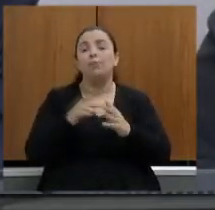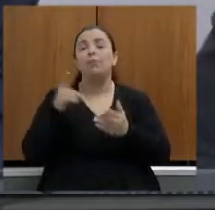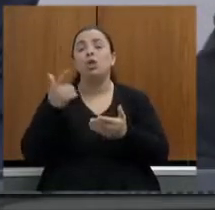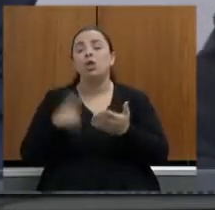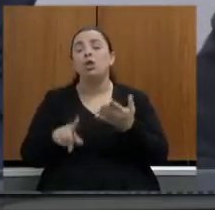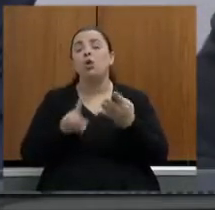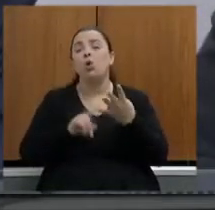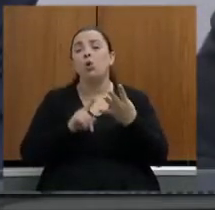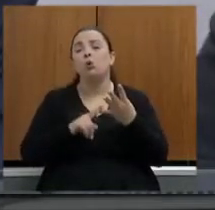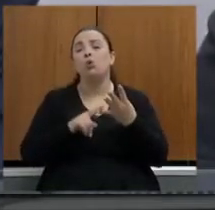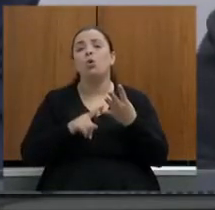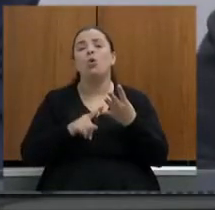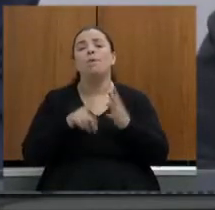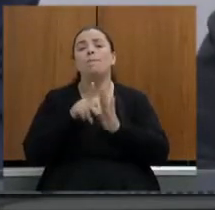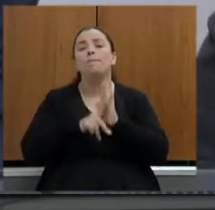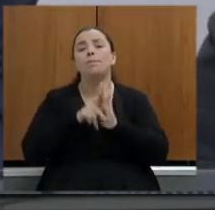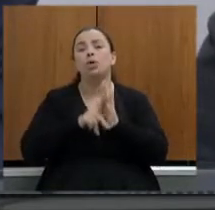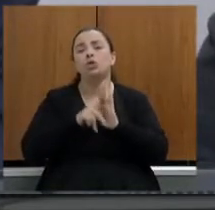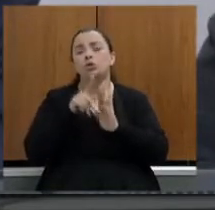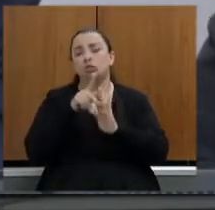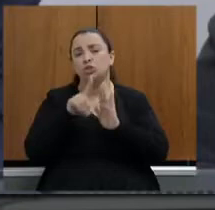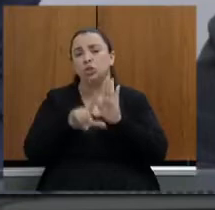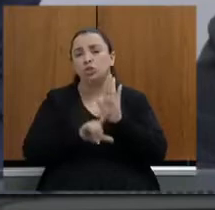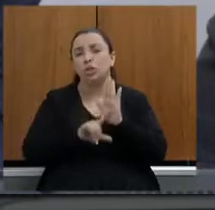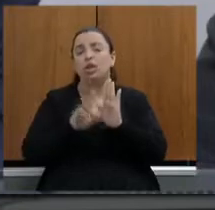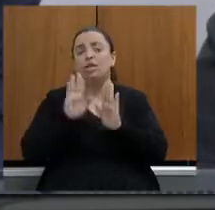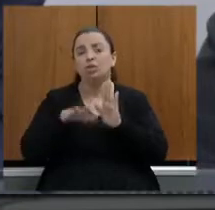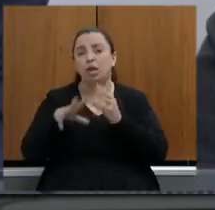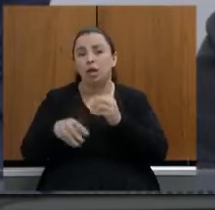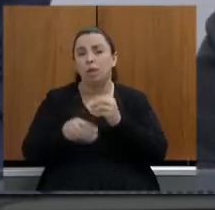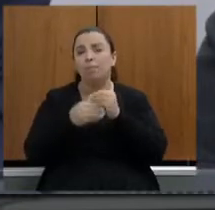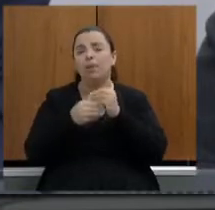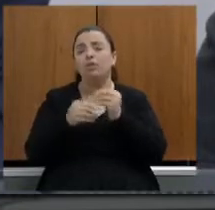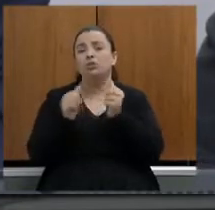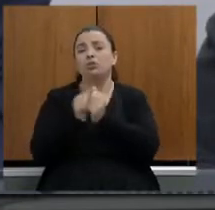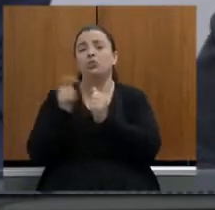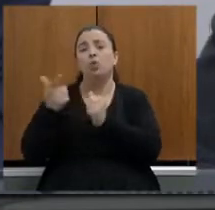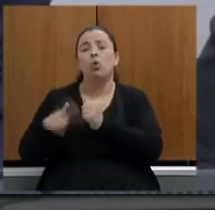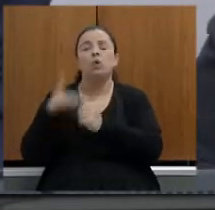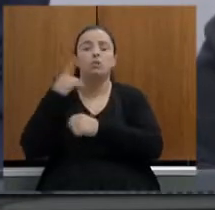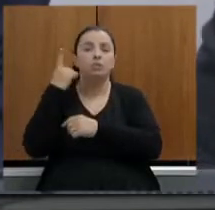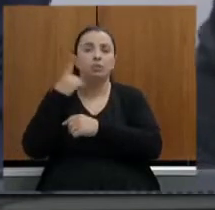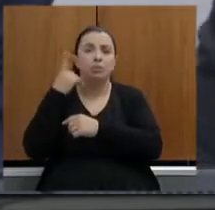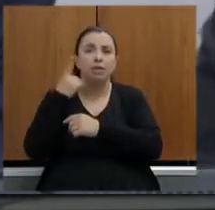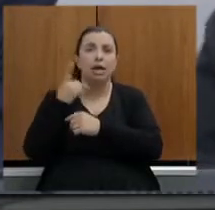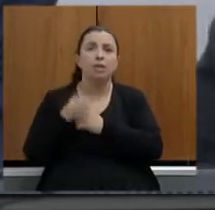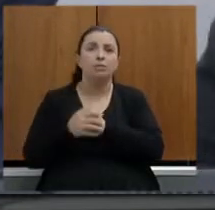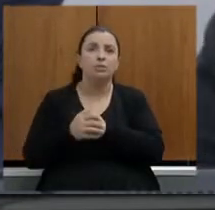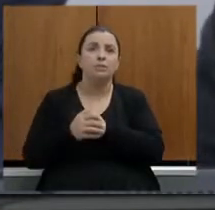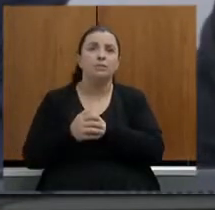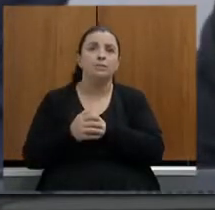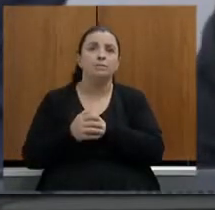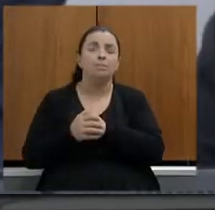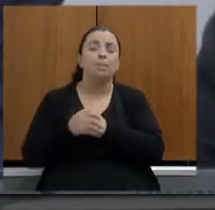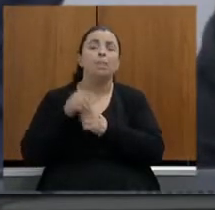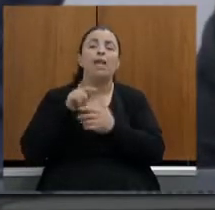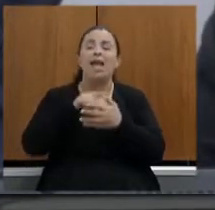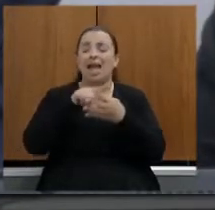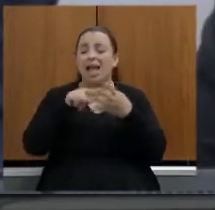Mauro Tramonte com emenda já protocolizada pelos deputados Zé Reis e Virgílio Guimarães essas